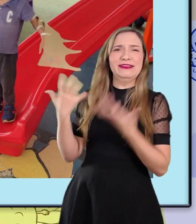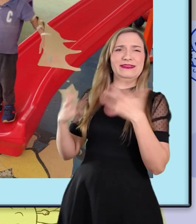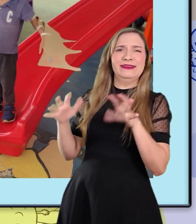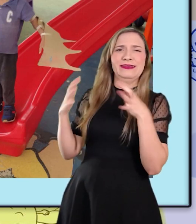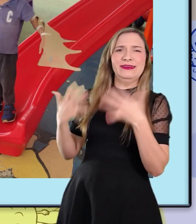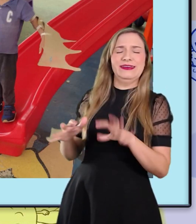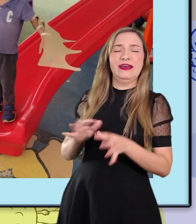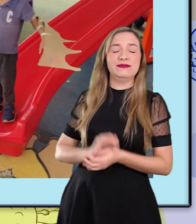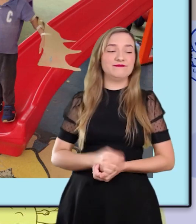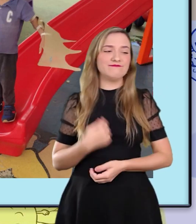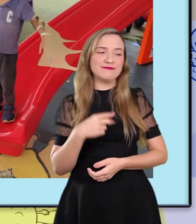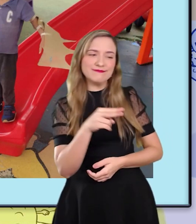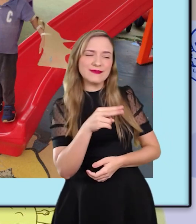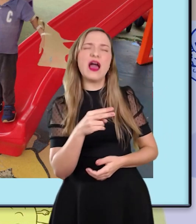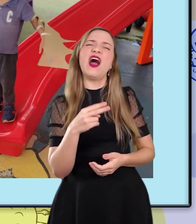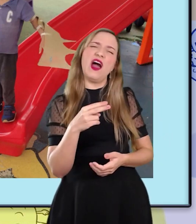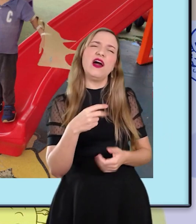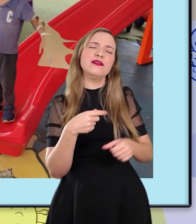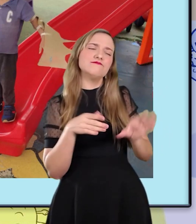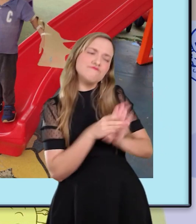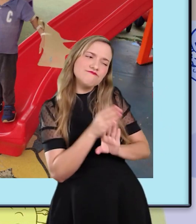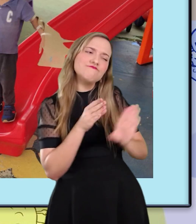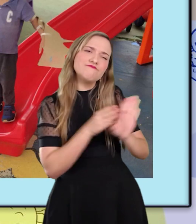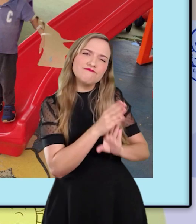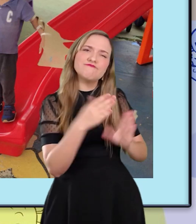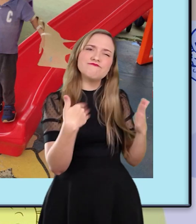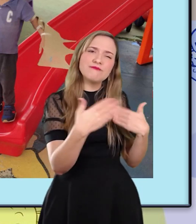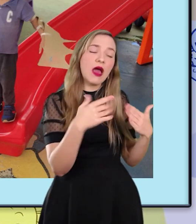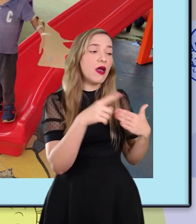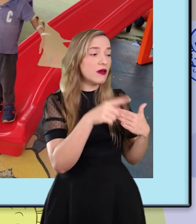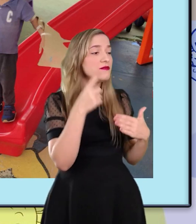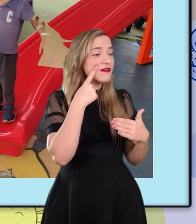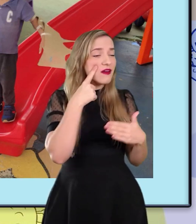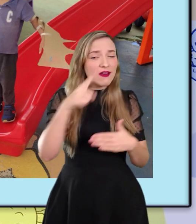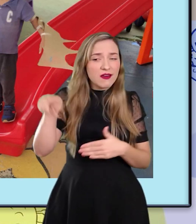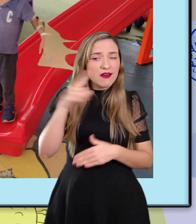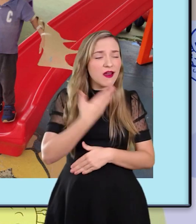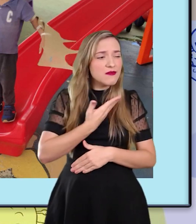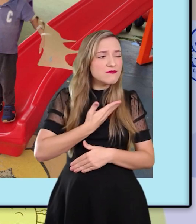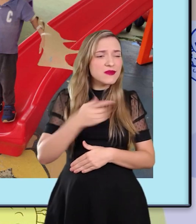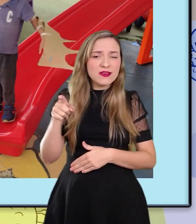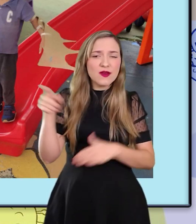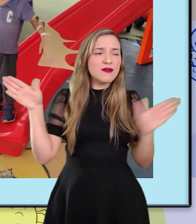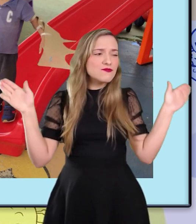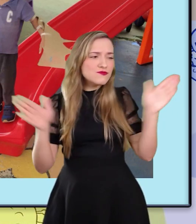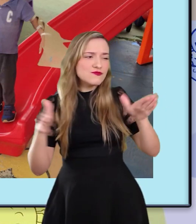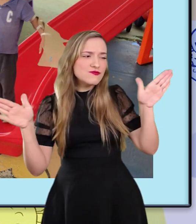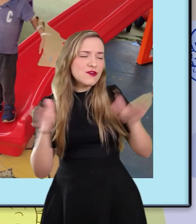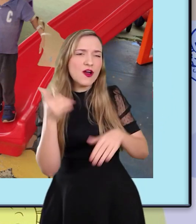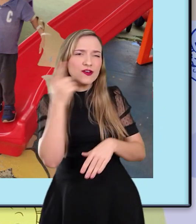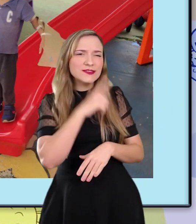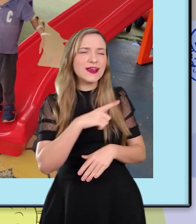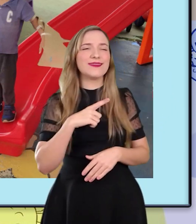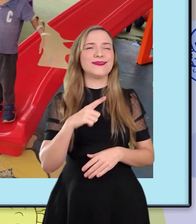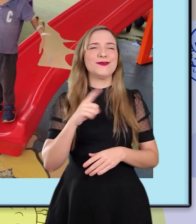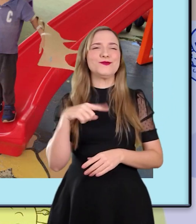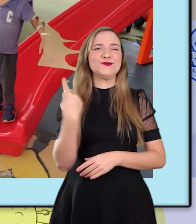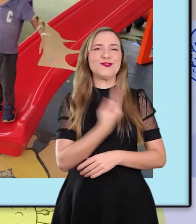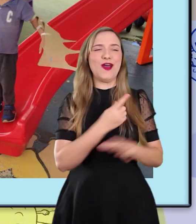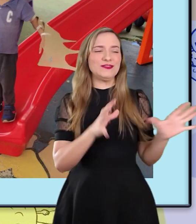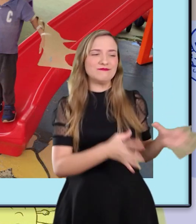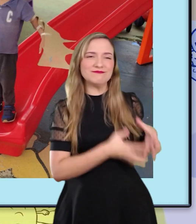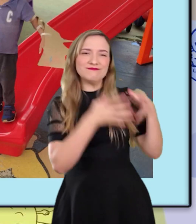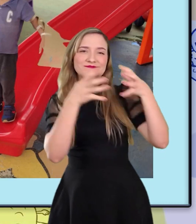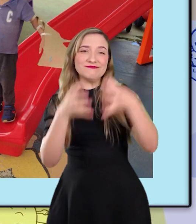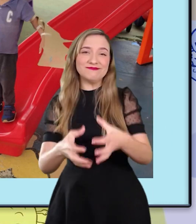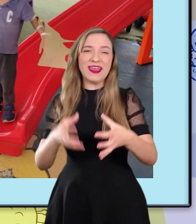queria voar. Então, conversei com ele. Ele observou os amigos. E fomos na maior festa